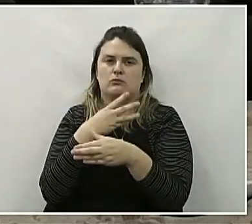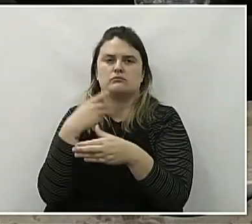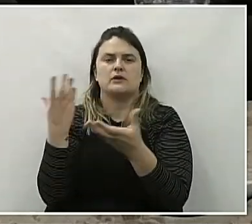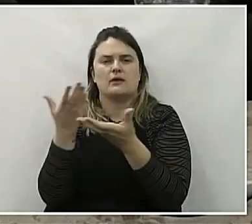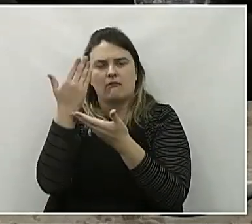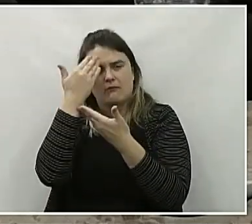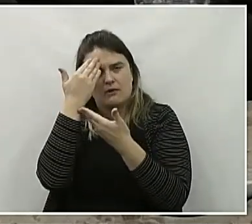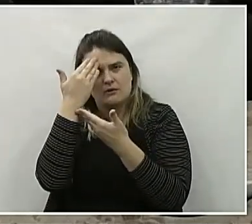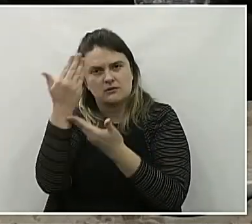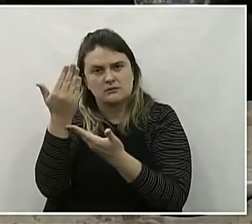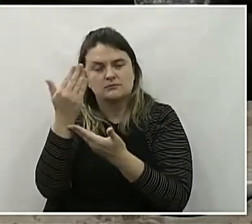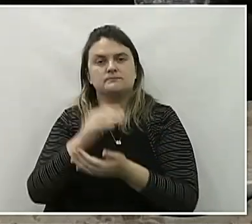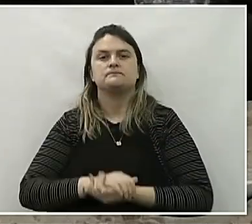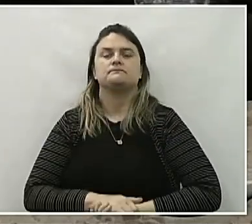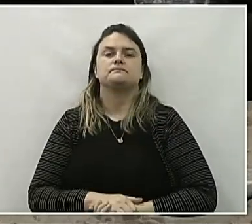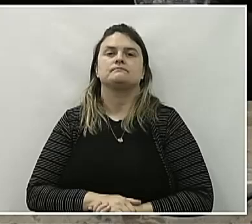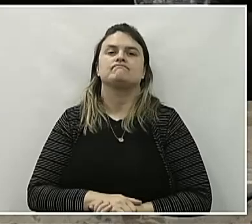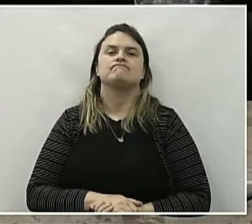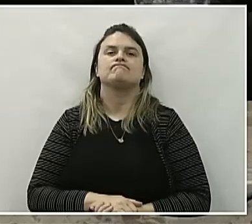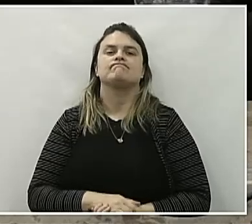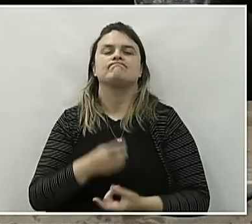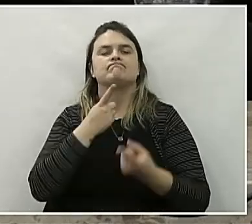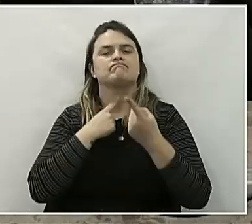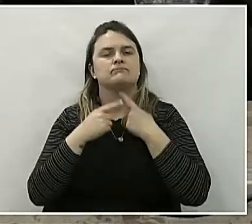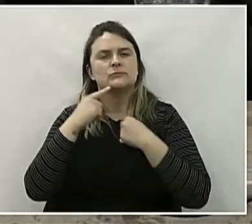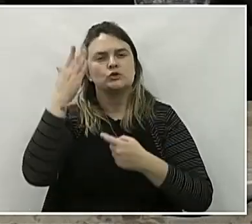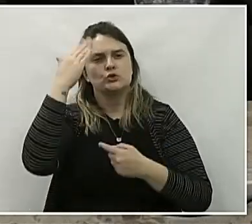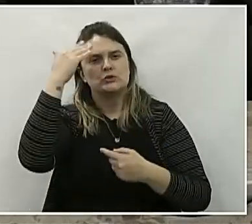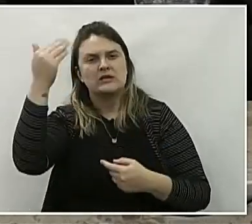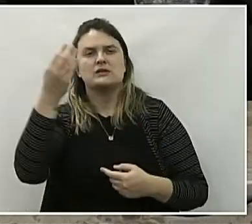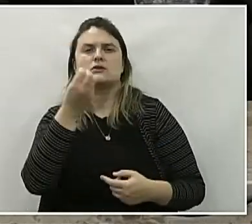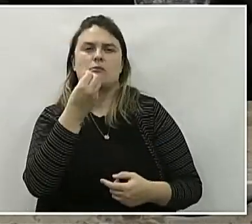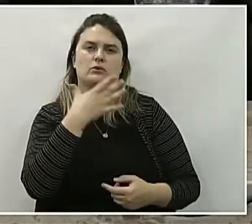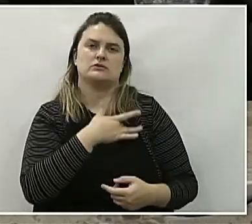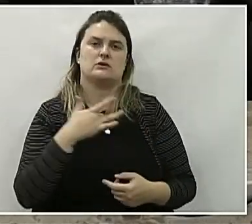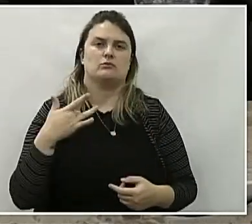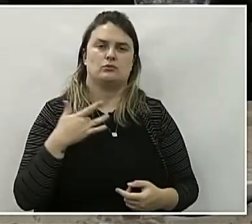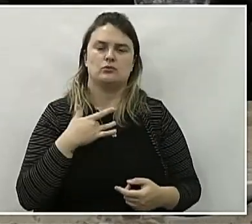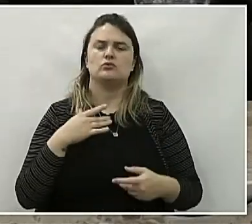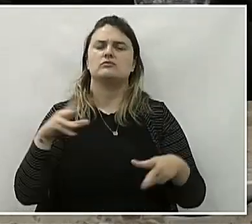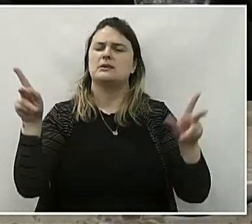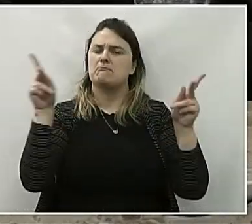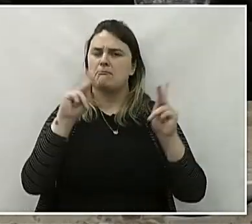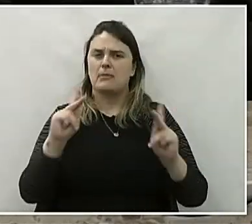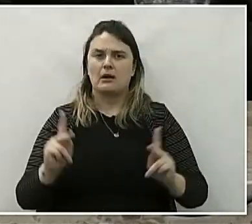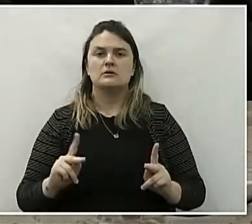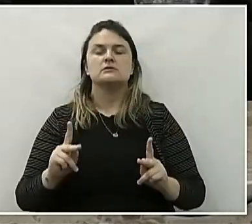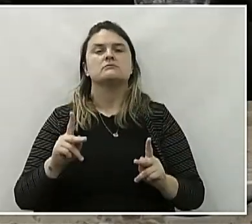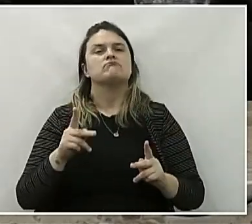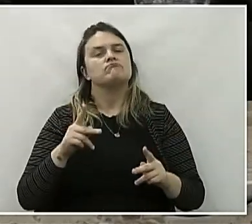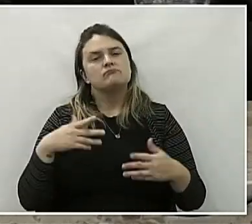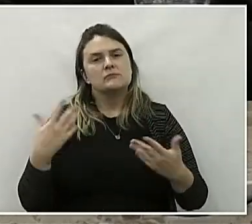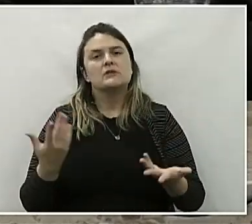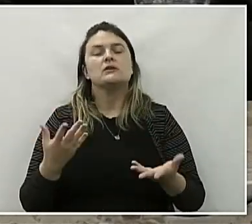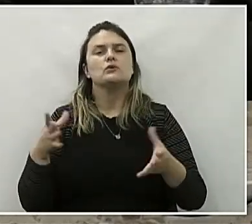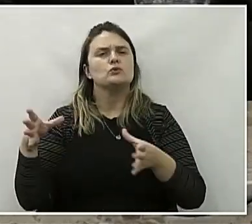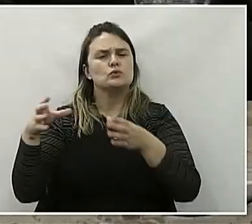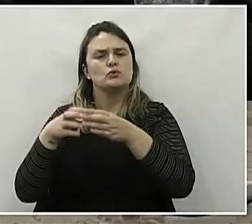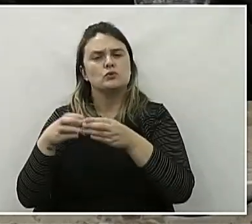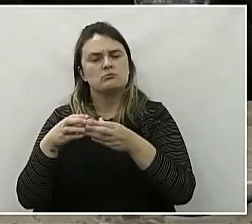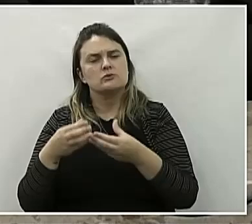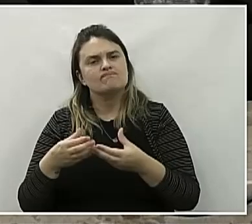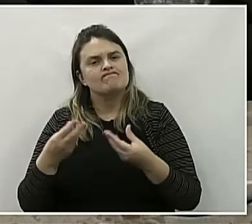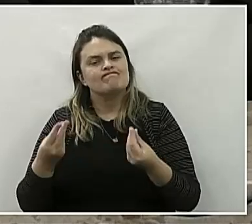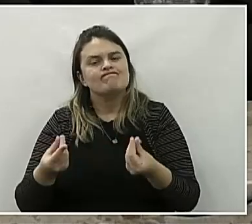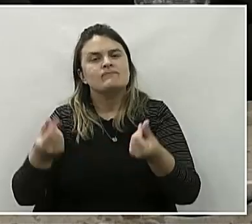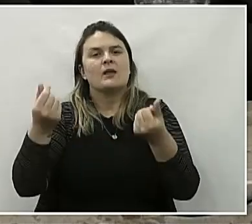agradecer. Então, quero desejar que tenham muita saúde, que tenham muita paz e que sejam cheios de